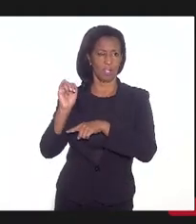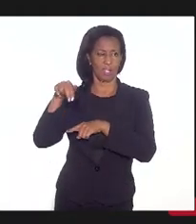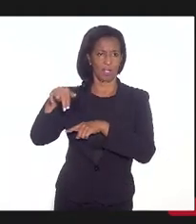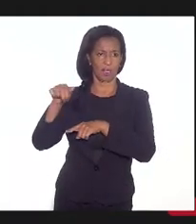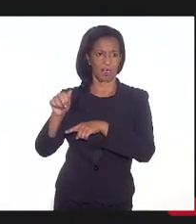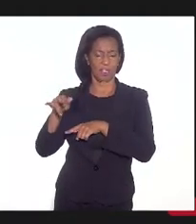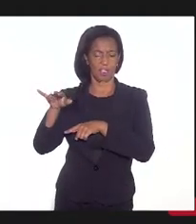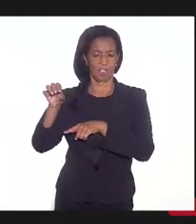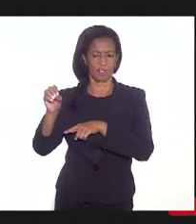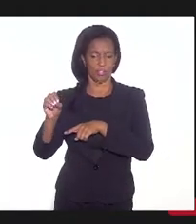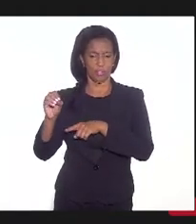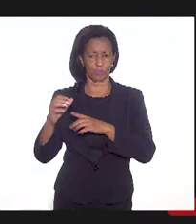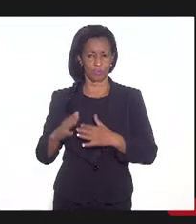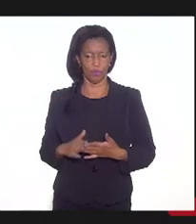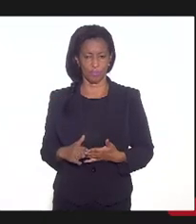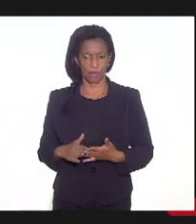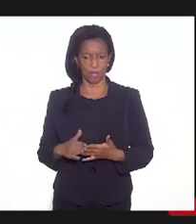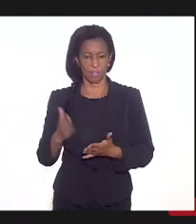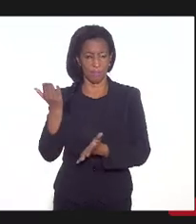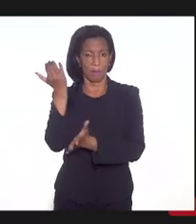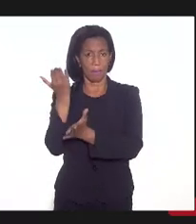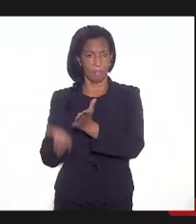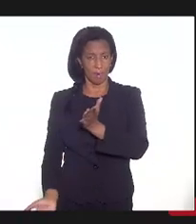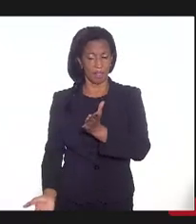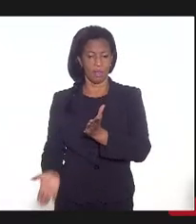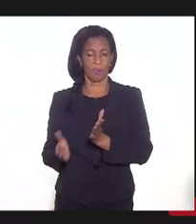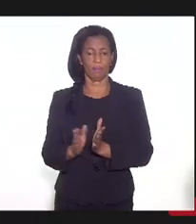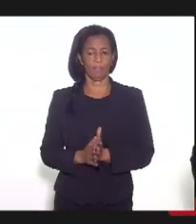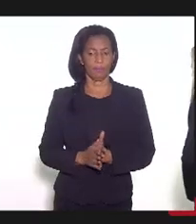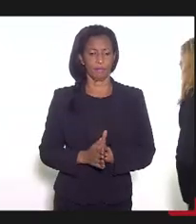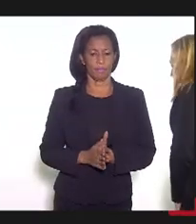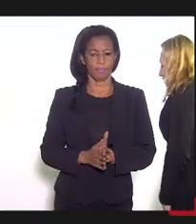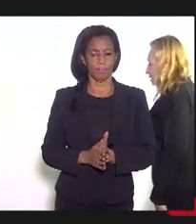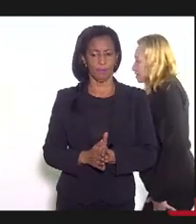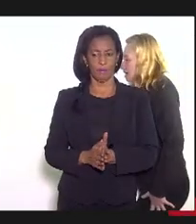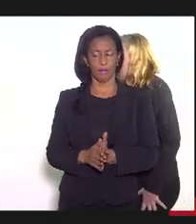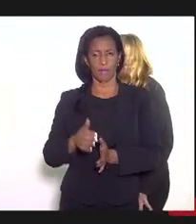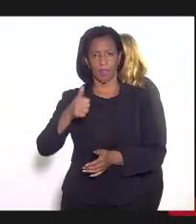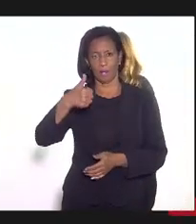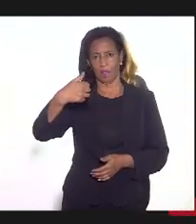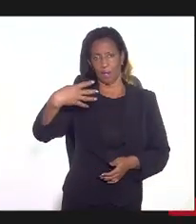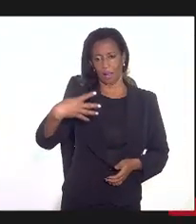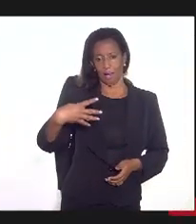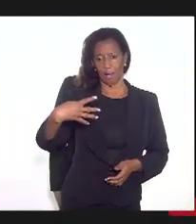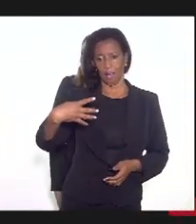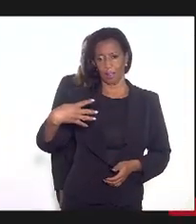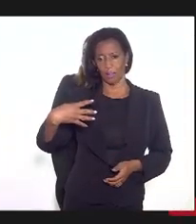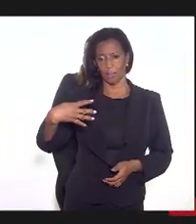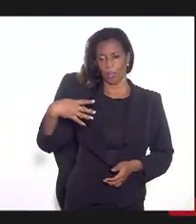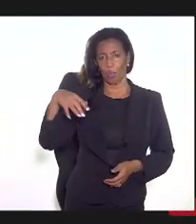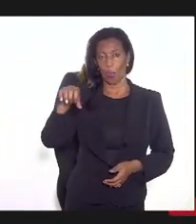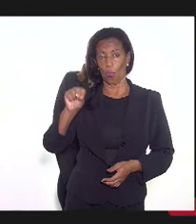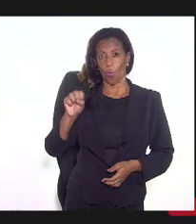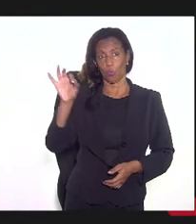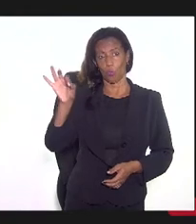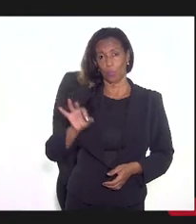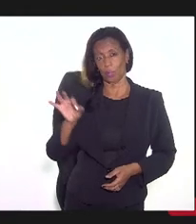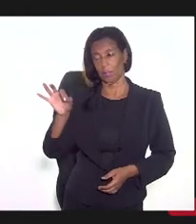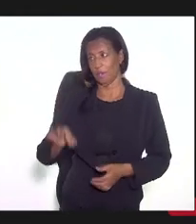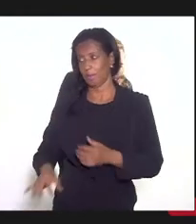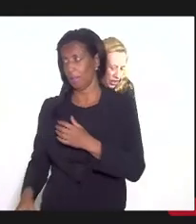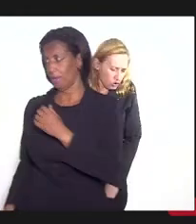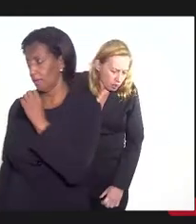reais, por exemplo, e vai perder no máximo 14% e no mínimo 8%.